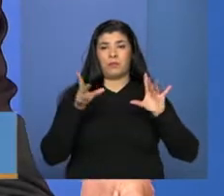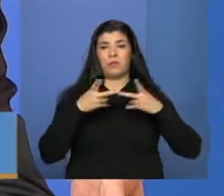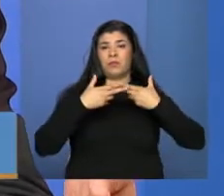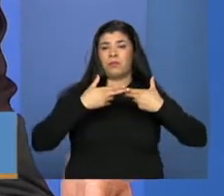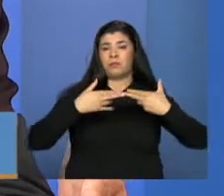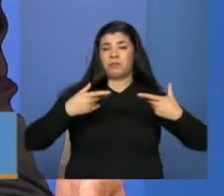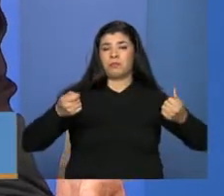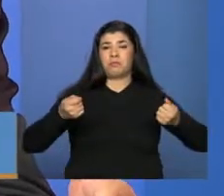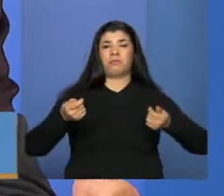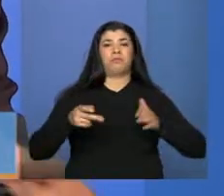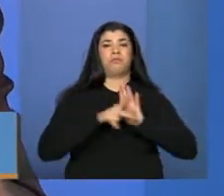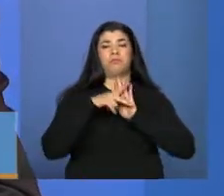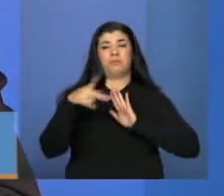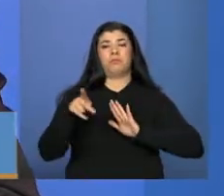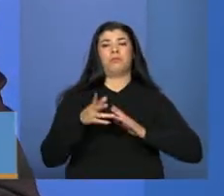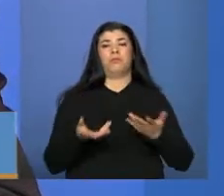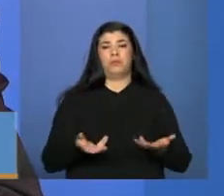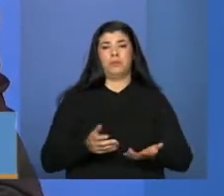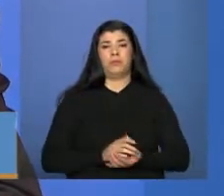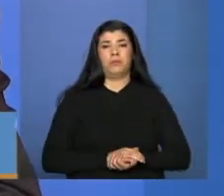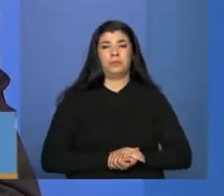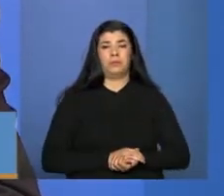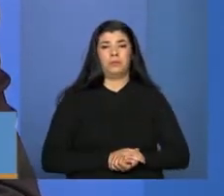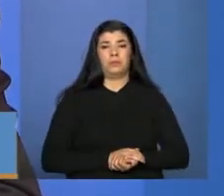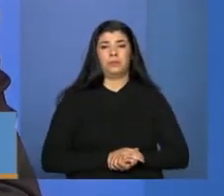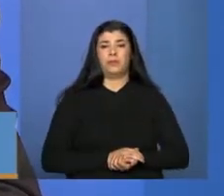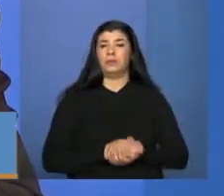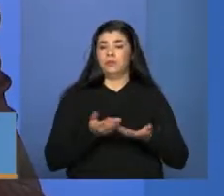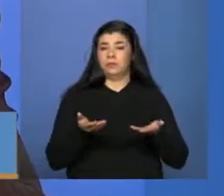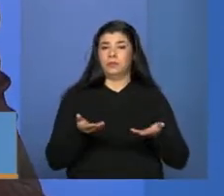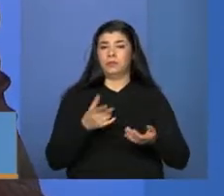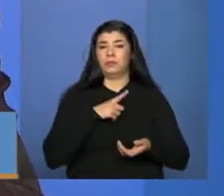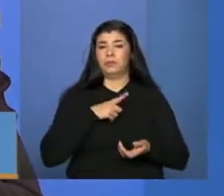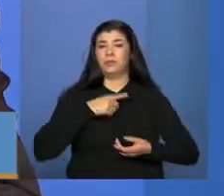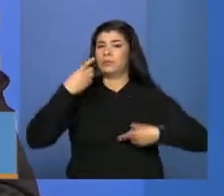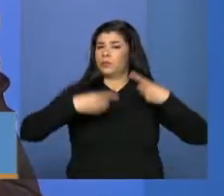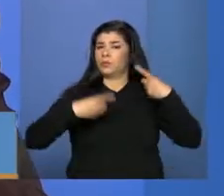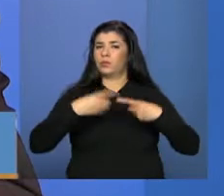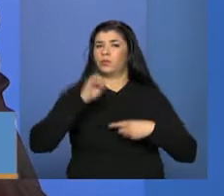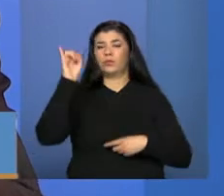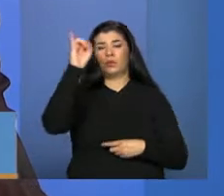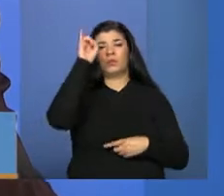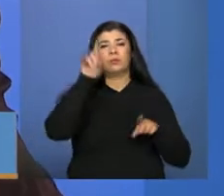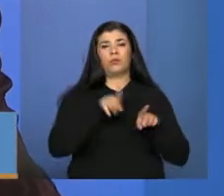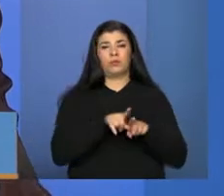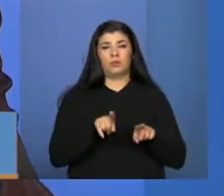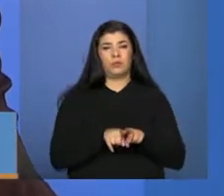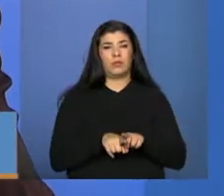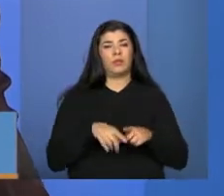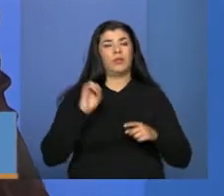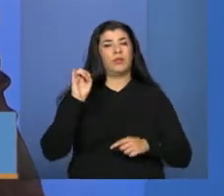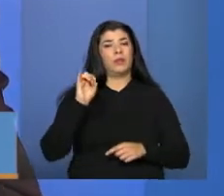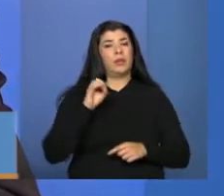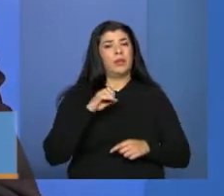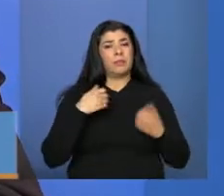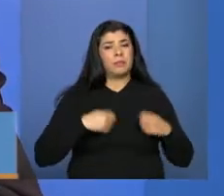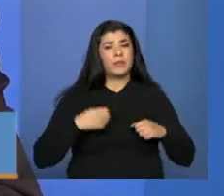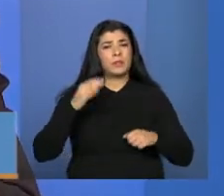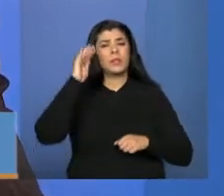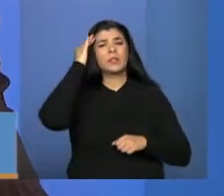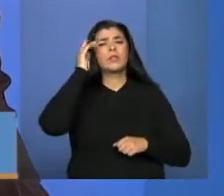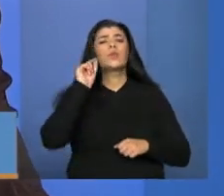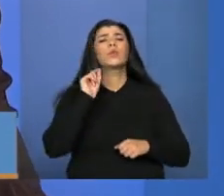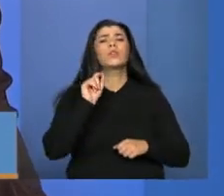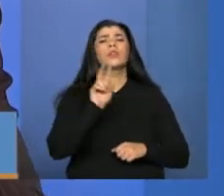disponível à população brasileira. Então, essa é uma discussão importante, né, ter compreensão do que nós estamos chamando de